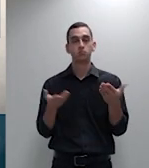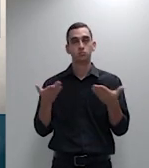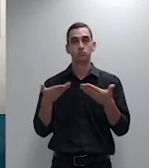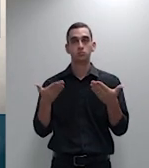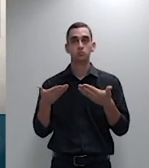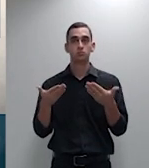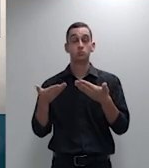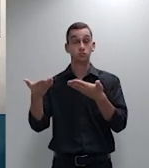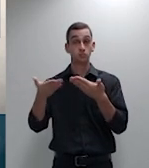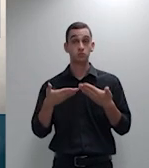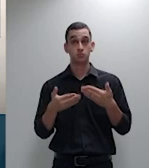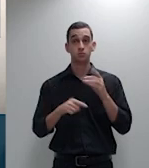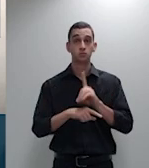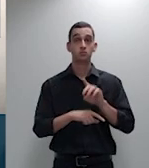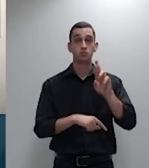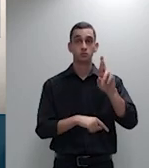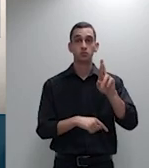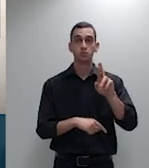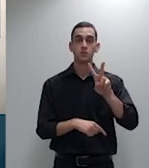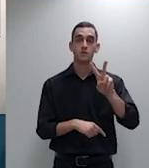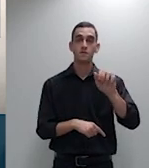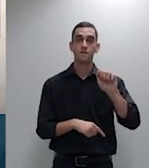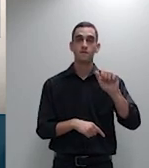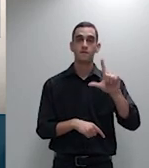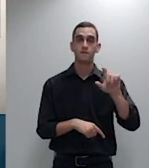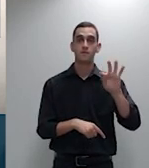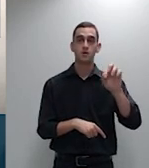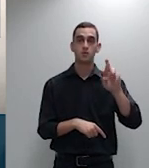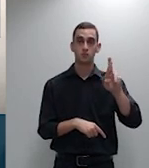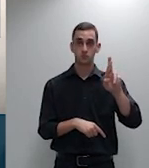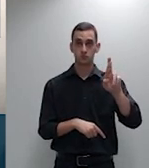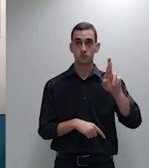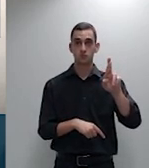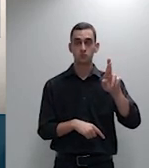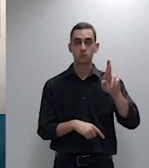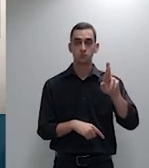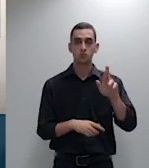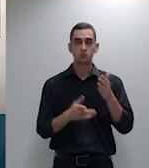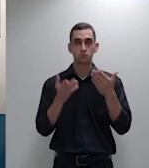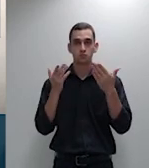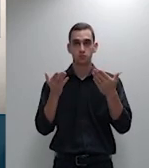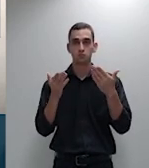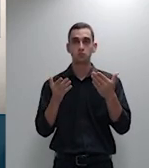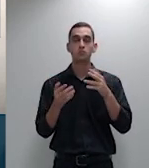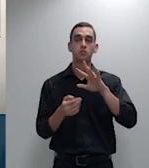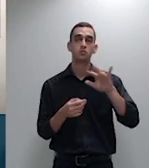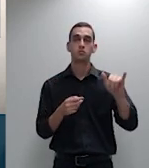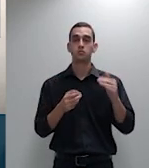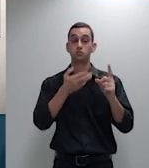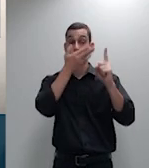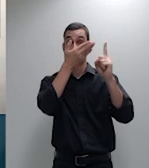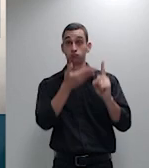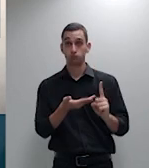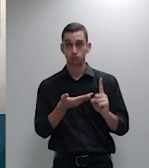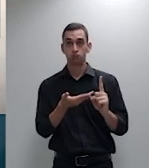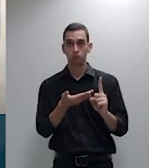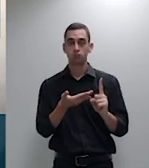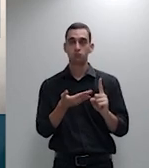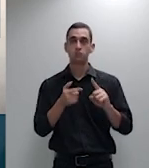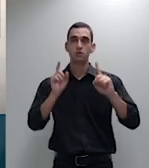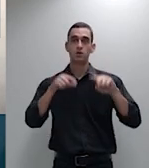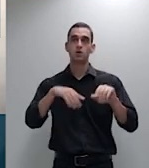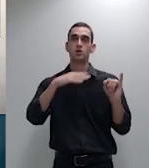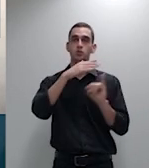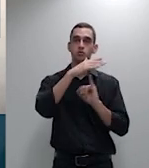Fayar de Moura que falará pelo recorrente o Instituto Brasileiro de Defesa do